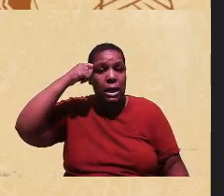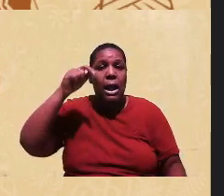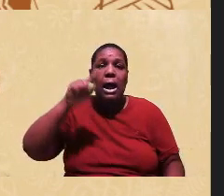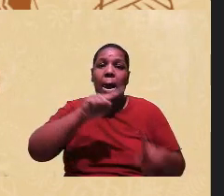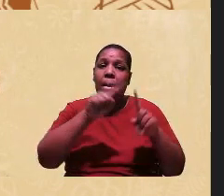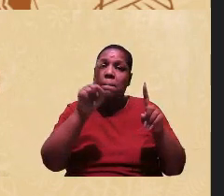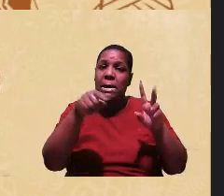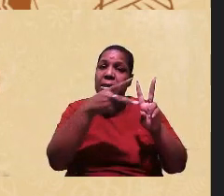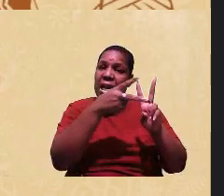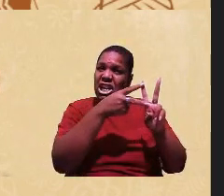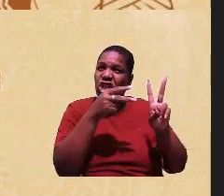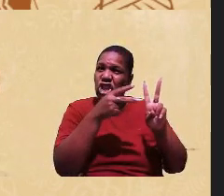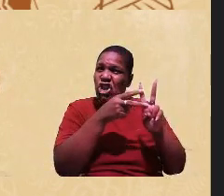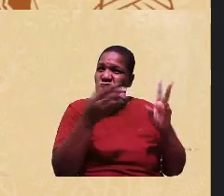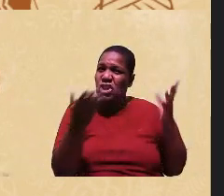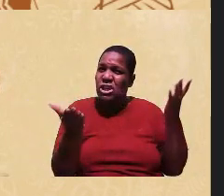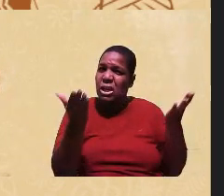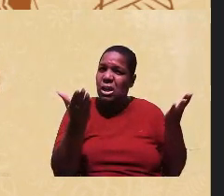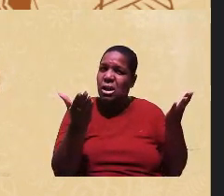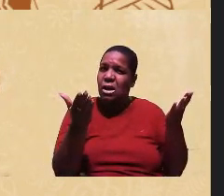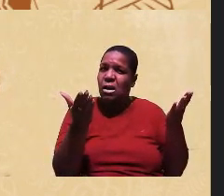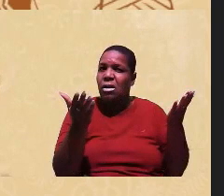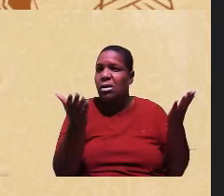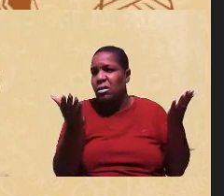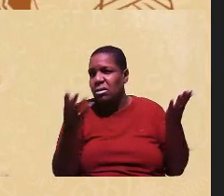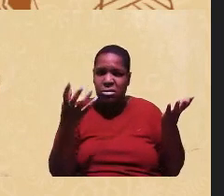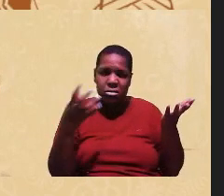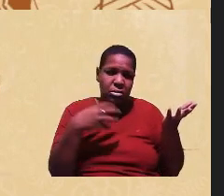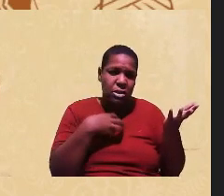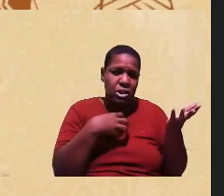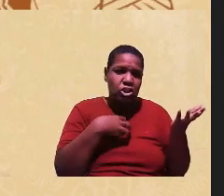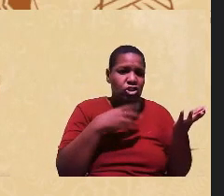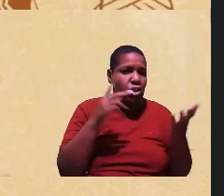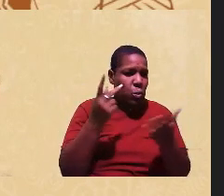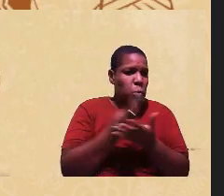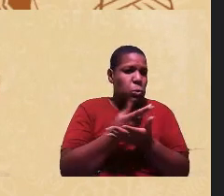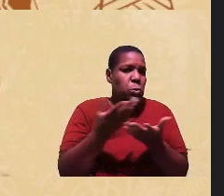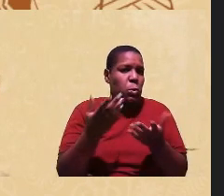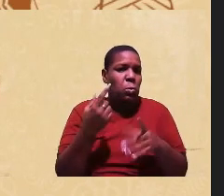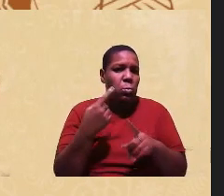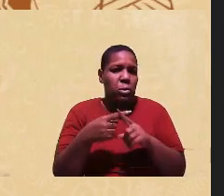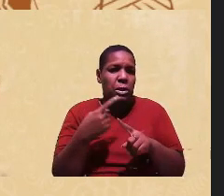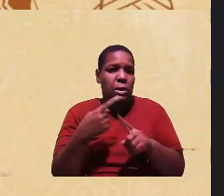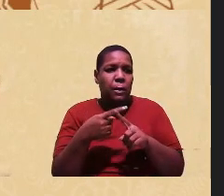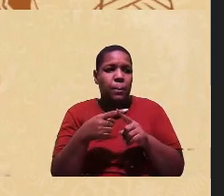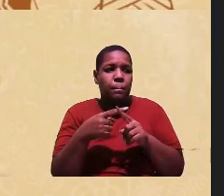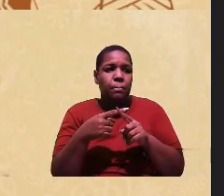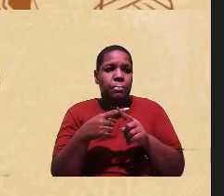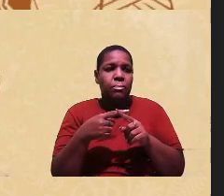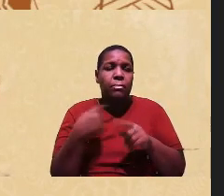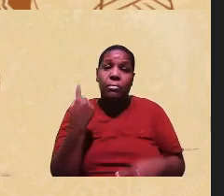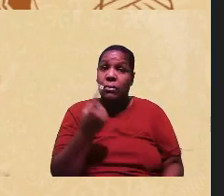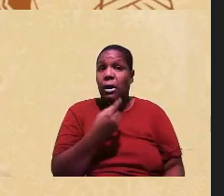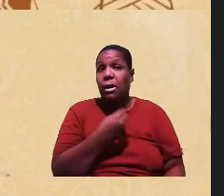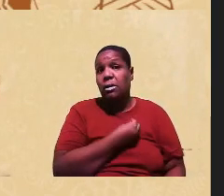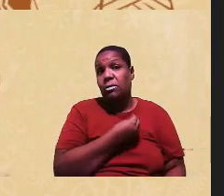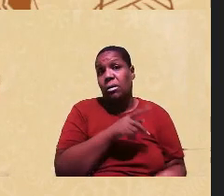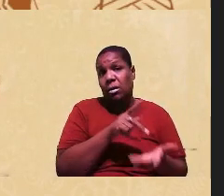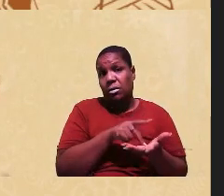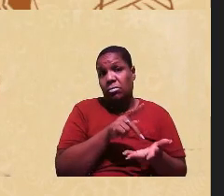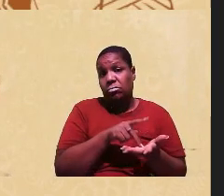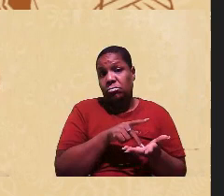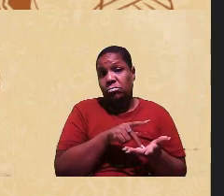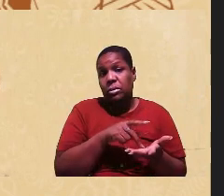ou alguma coisa nesse sentido assim né porque dada a nossa realidade aí fiquei